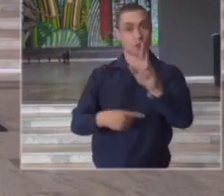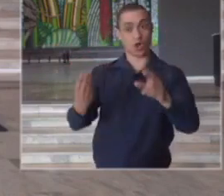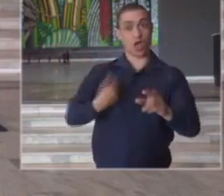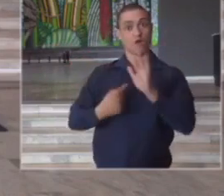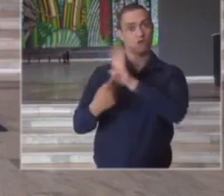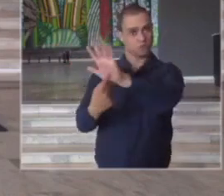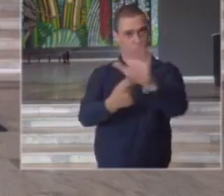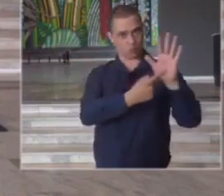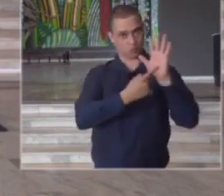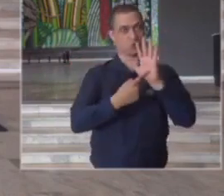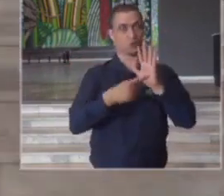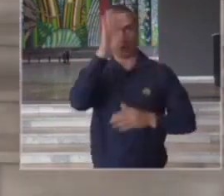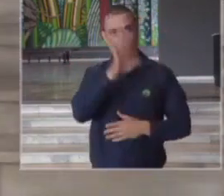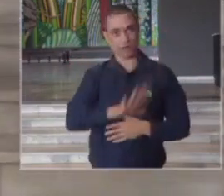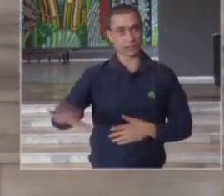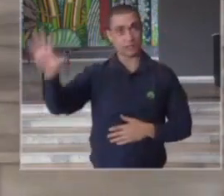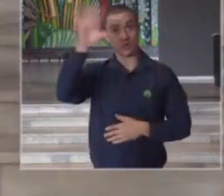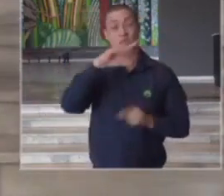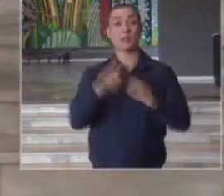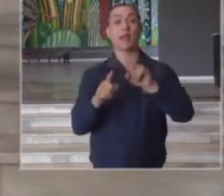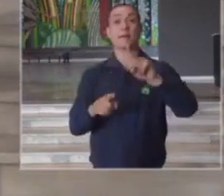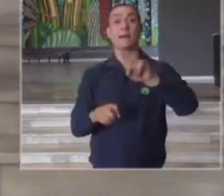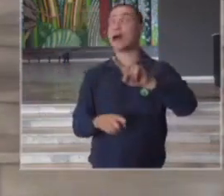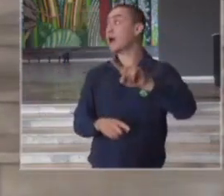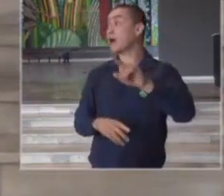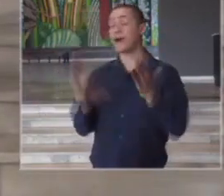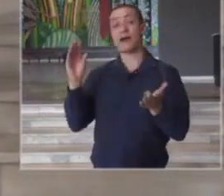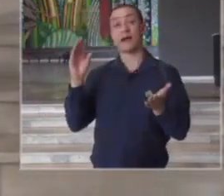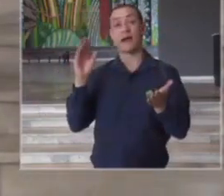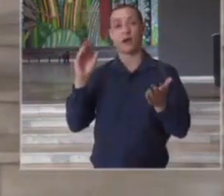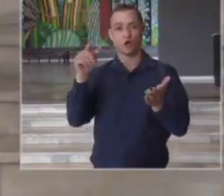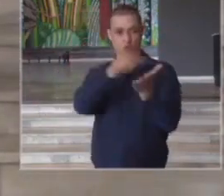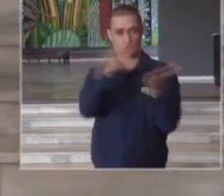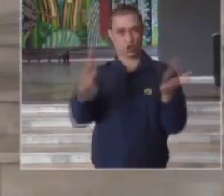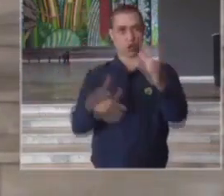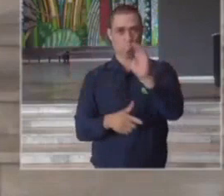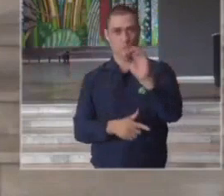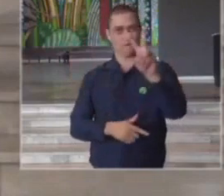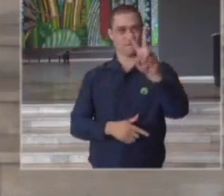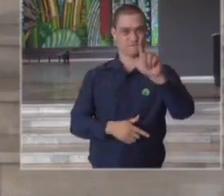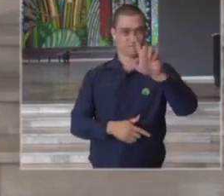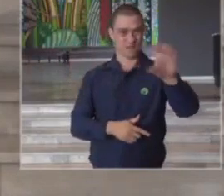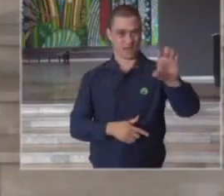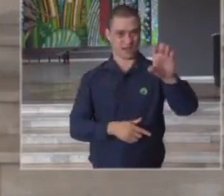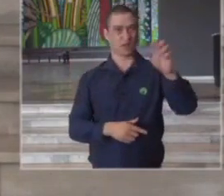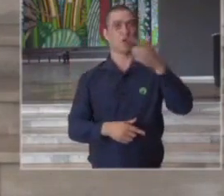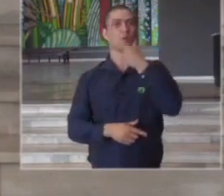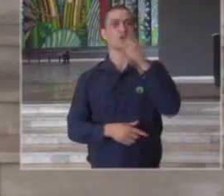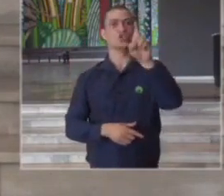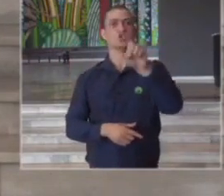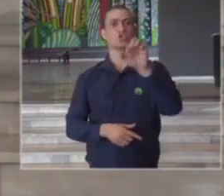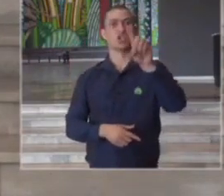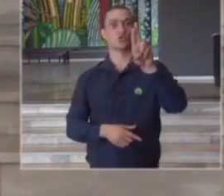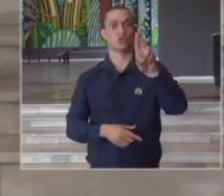telespectadores em todo o Brasil e antes de passarmos para o jornal O Vale o Xandu Alves que é um dos seus editores